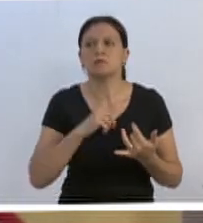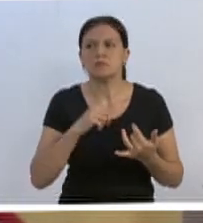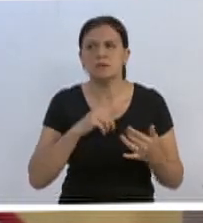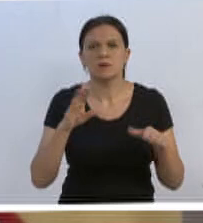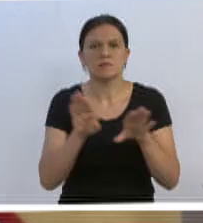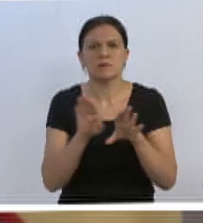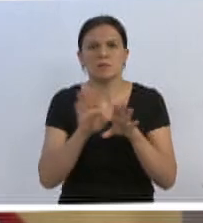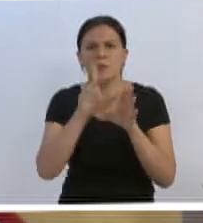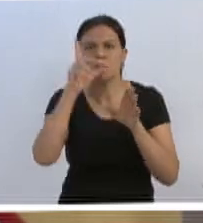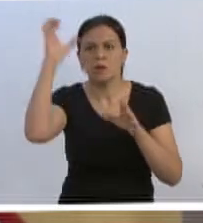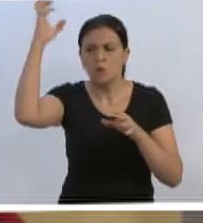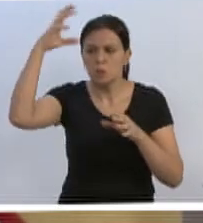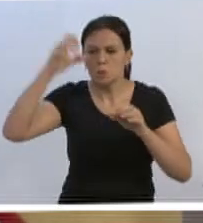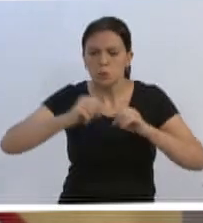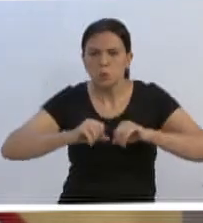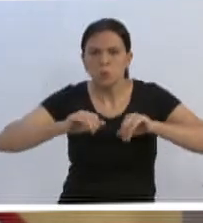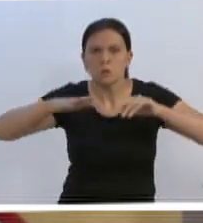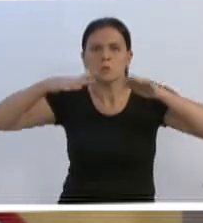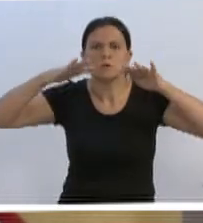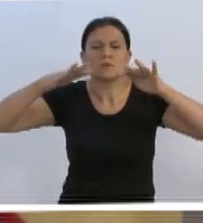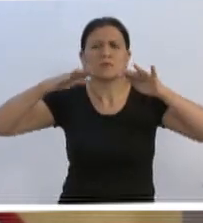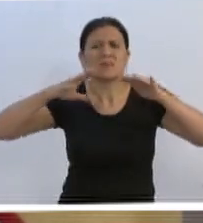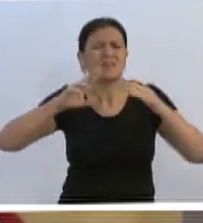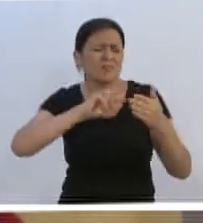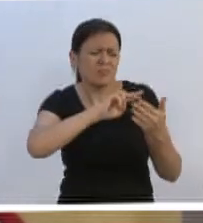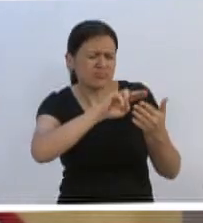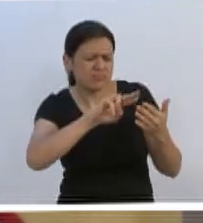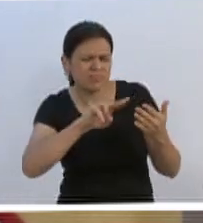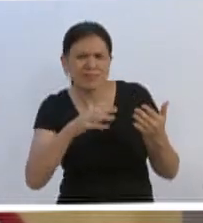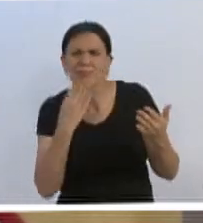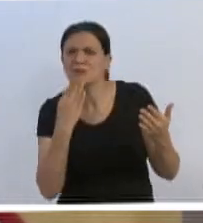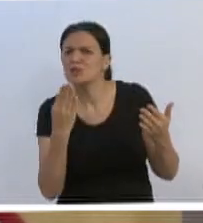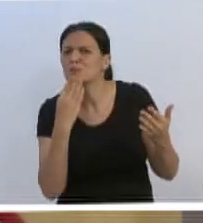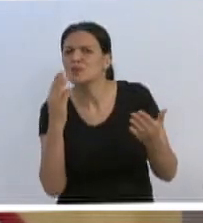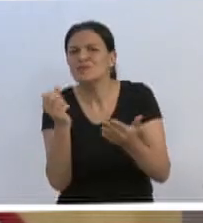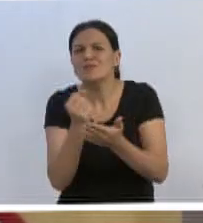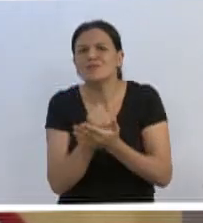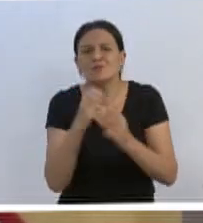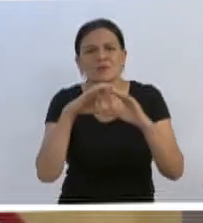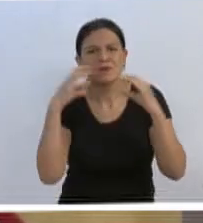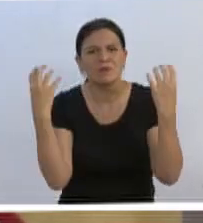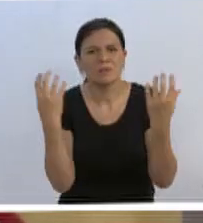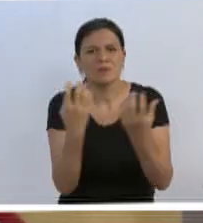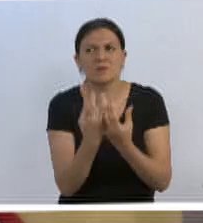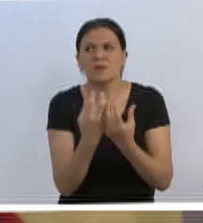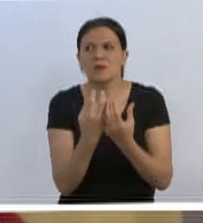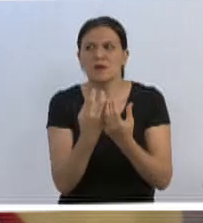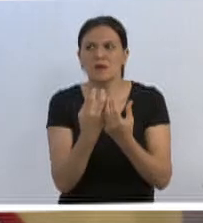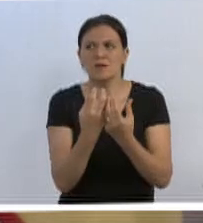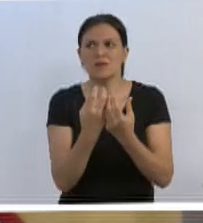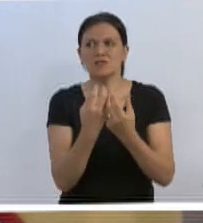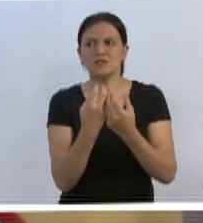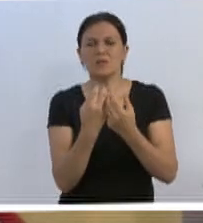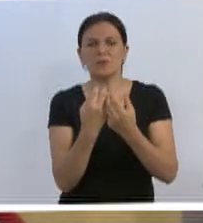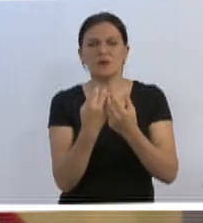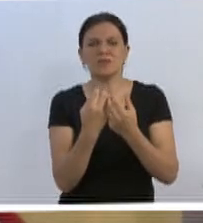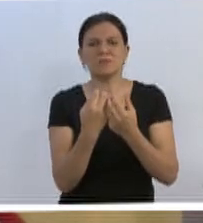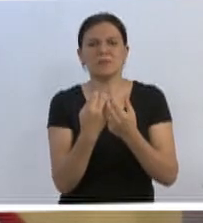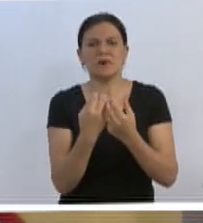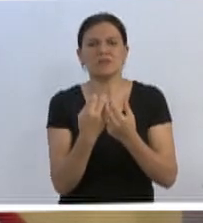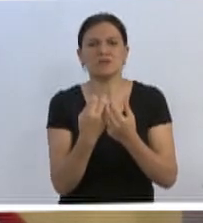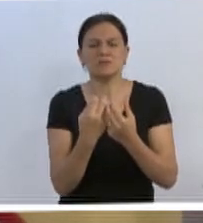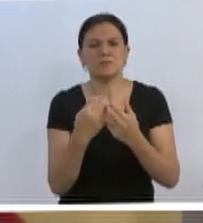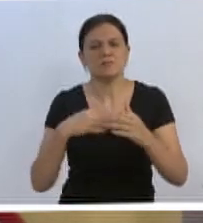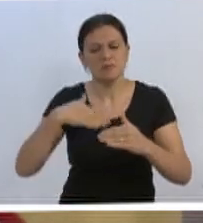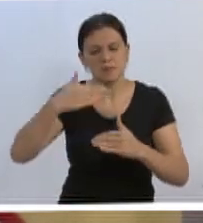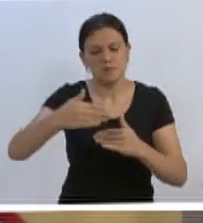às enxurradas e das mais variadas reivindicações, pedidos de ajuda que a comunidade nos coloca no desenrolar aqui do nosso mandato.